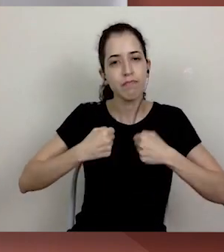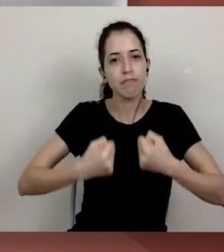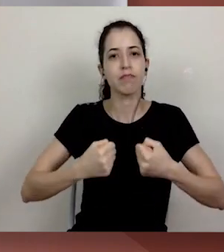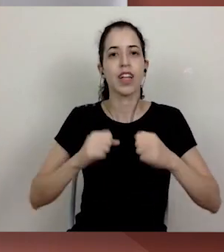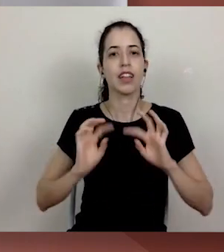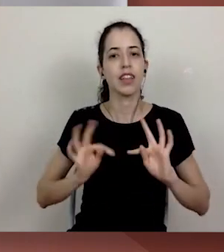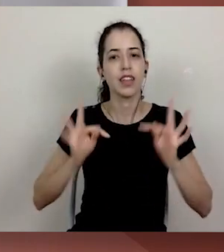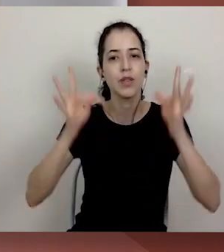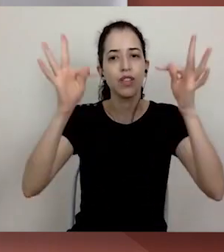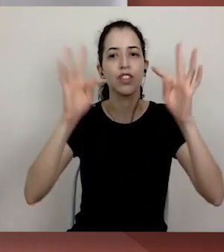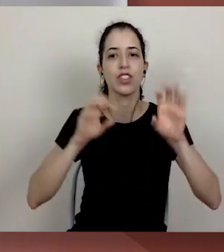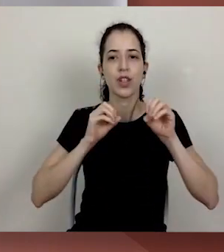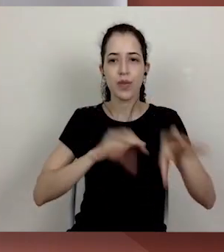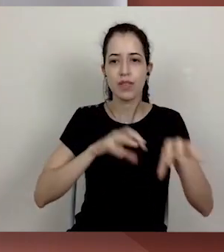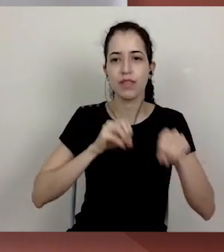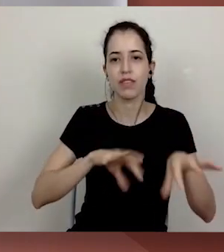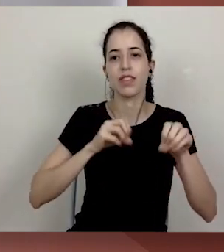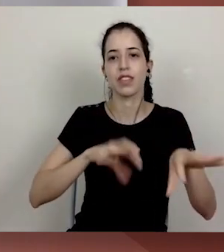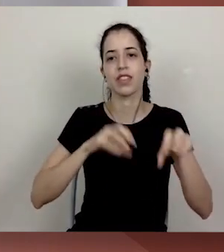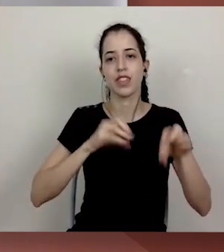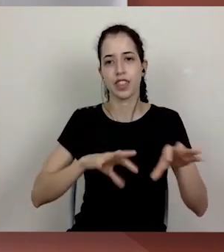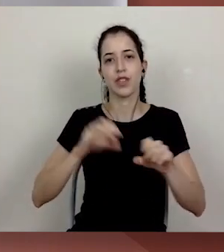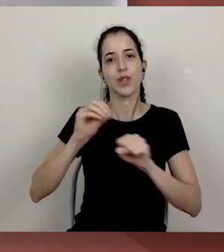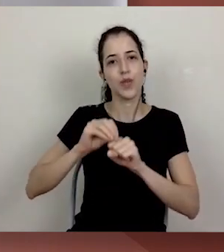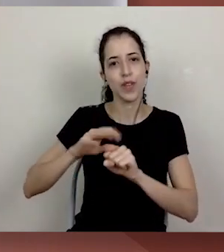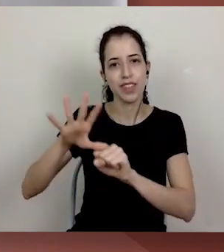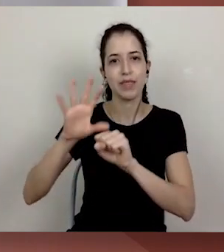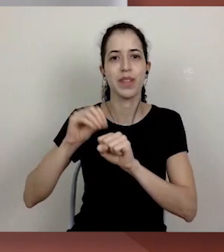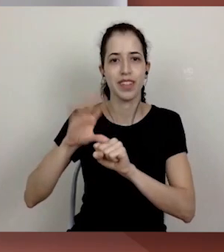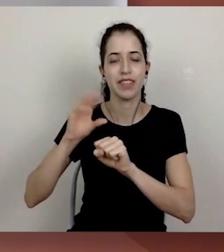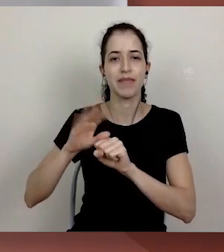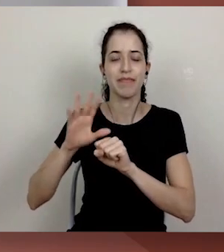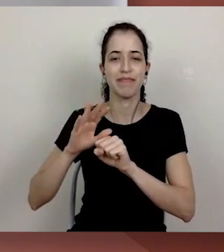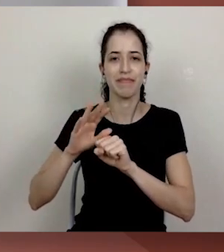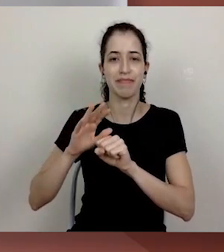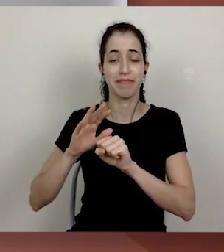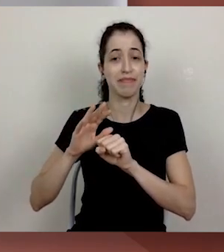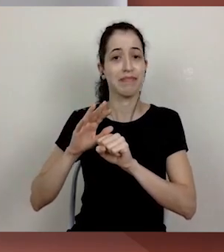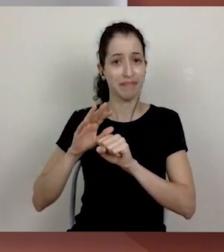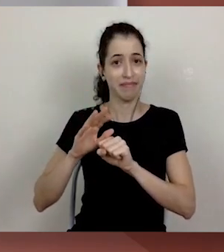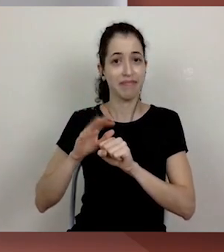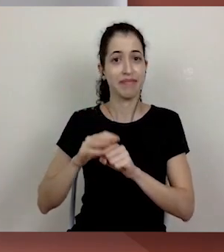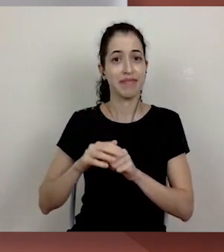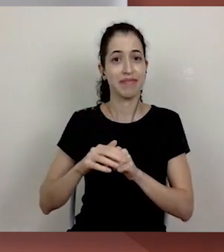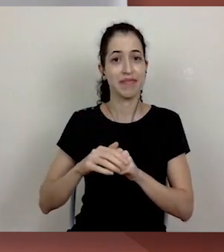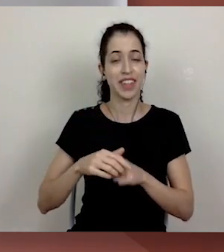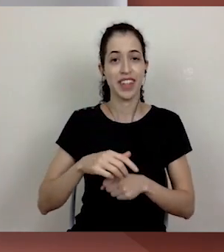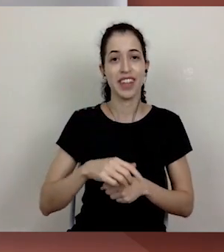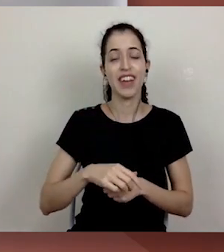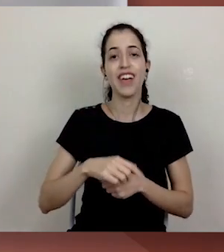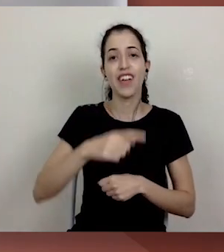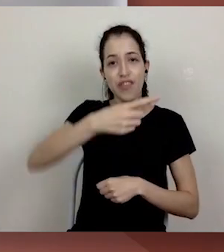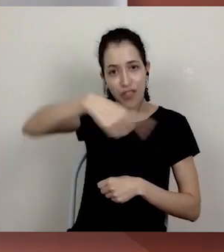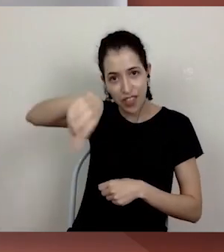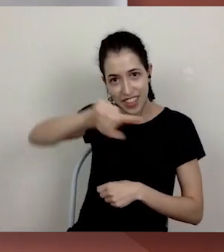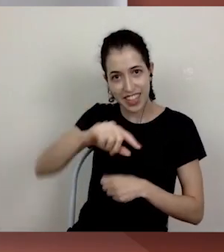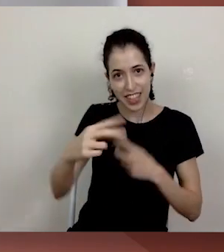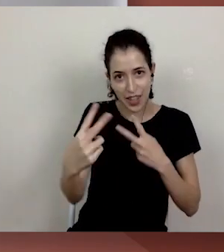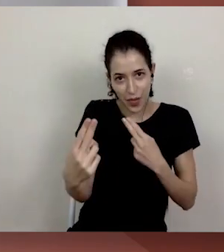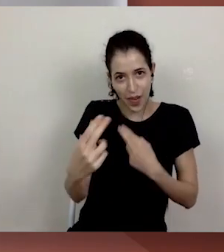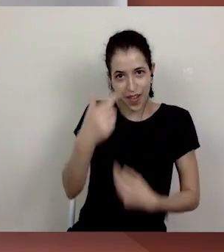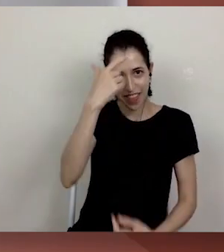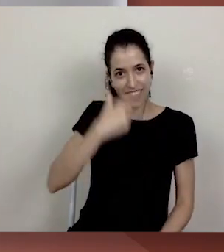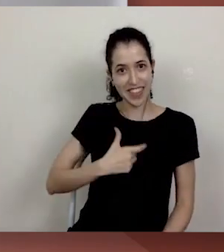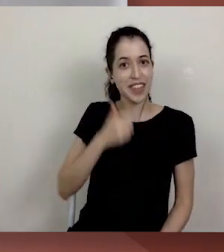de conhecimento. A todos vocês, como eu, que estão nessa universidade, neste local de